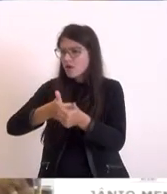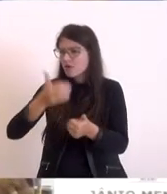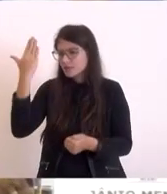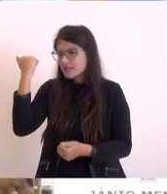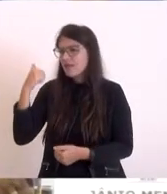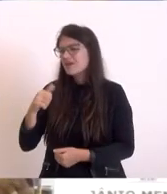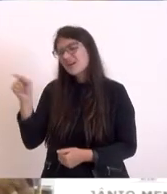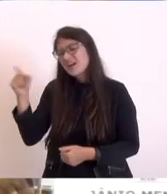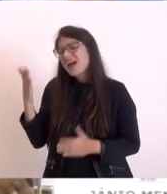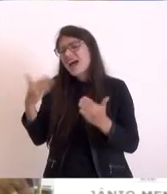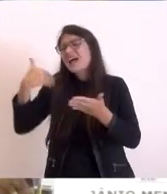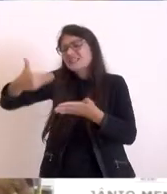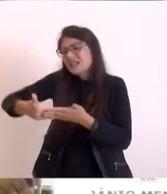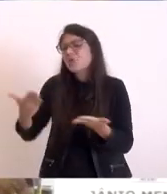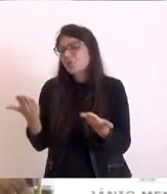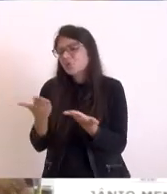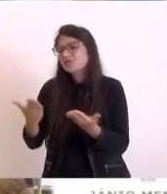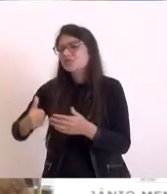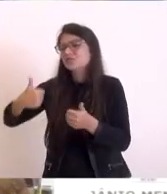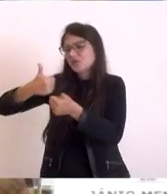acompanhado tem sido um parceiro